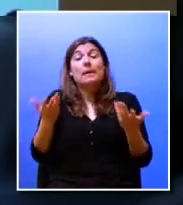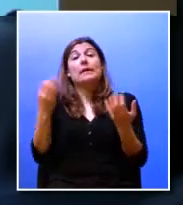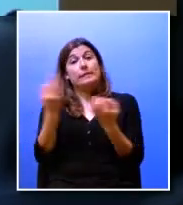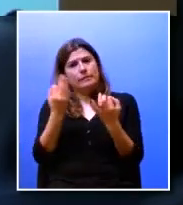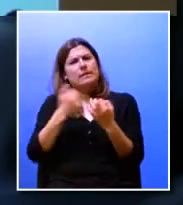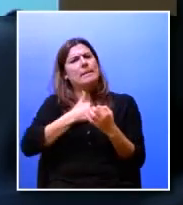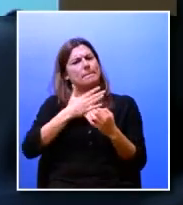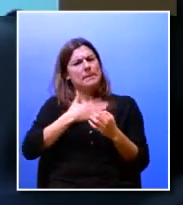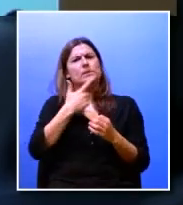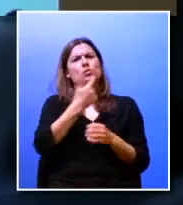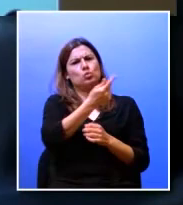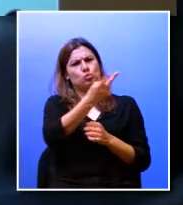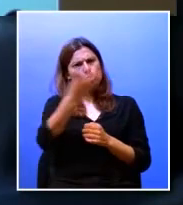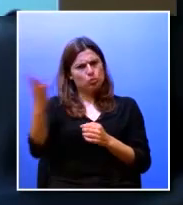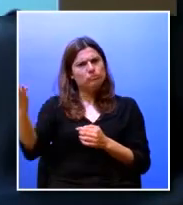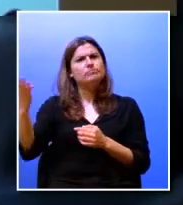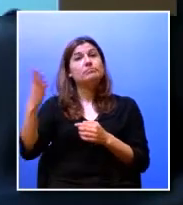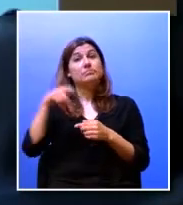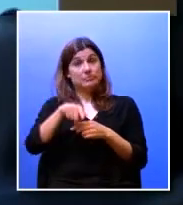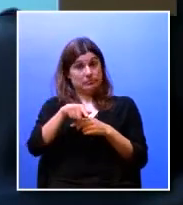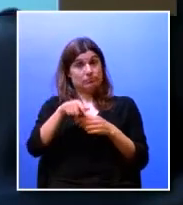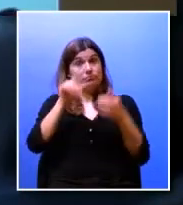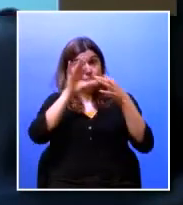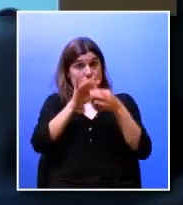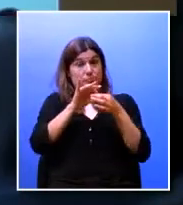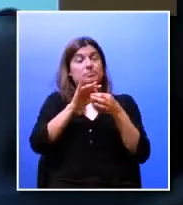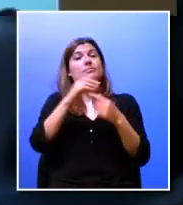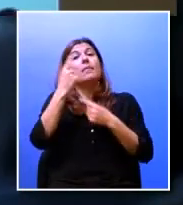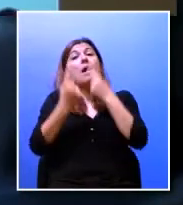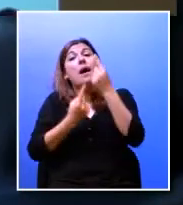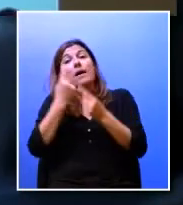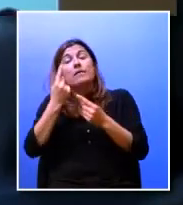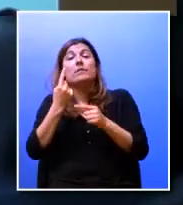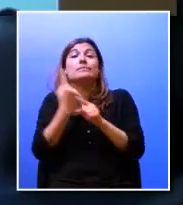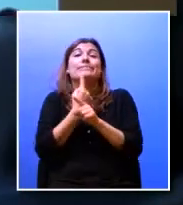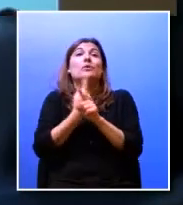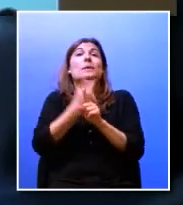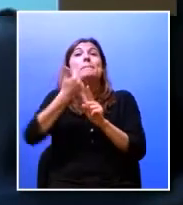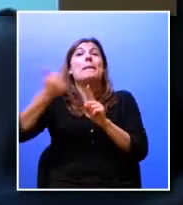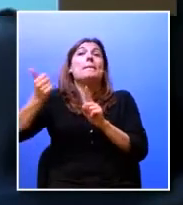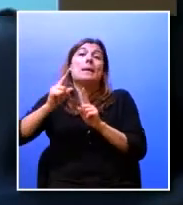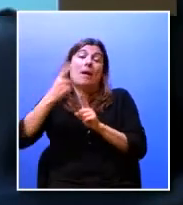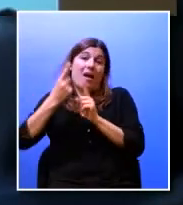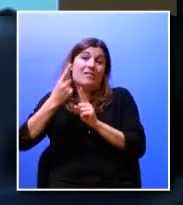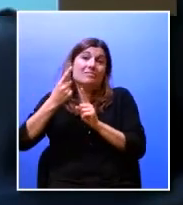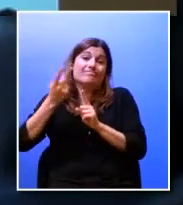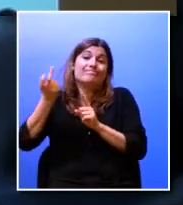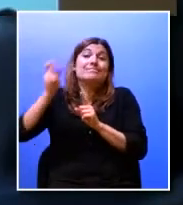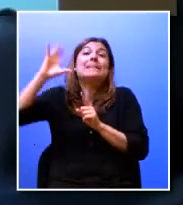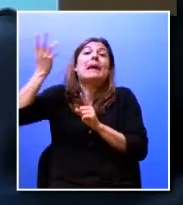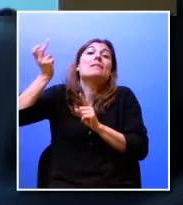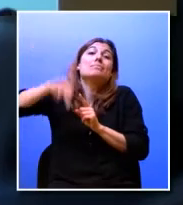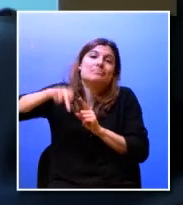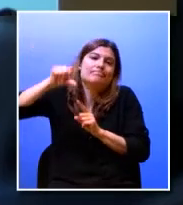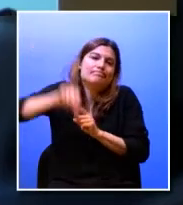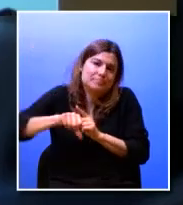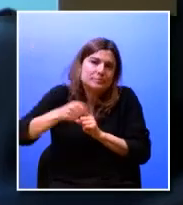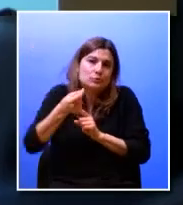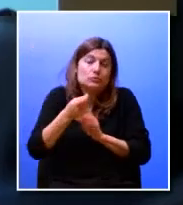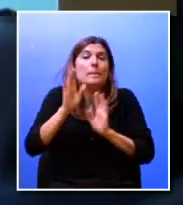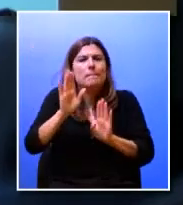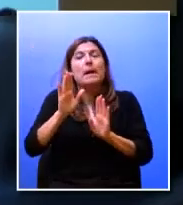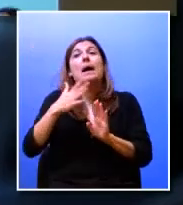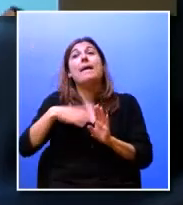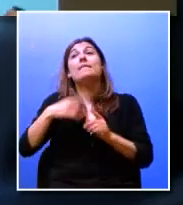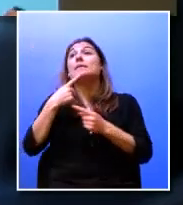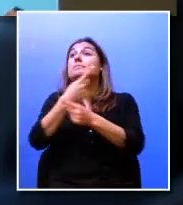termos muitas empresas a fazerem muitas vezes algumas coisas correm mal e portanto também um bocadinho esta experiência que eu quero partilhar com